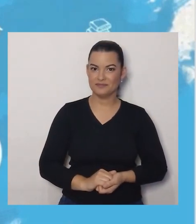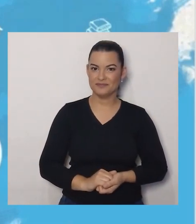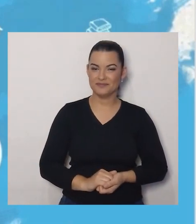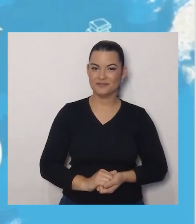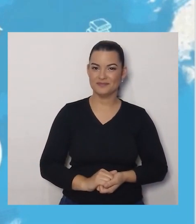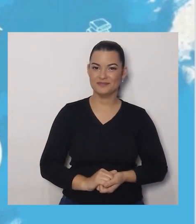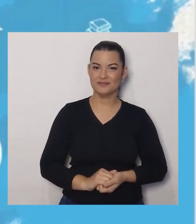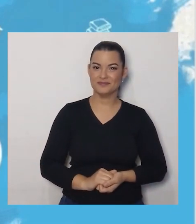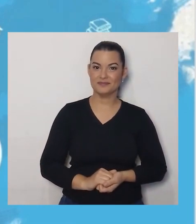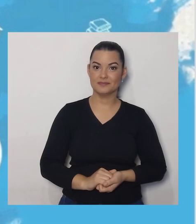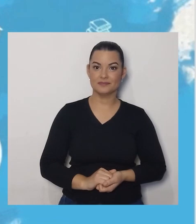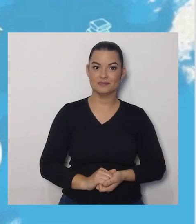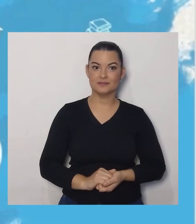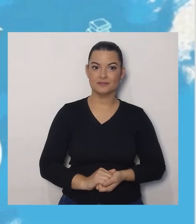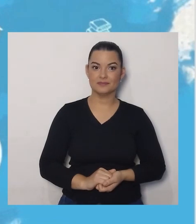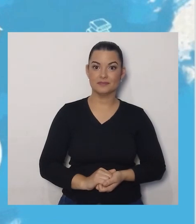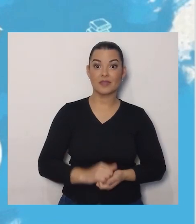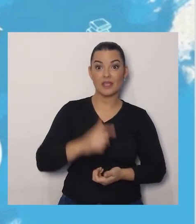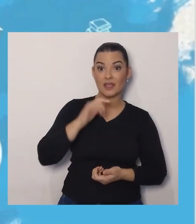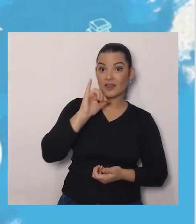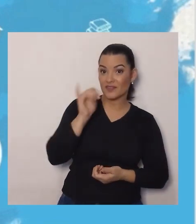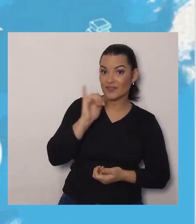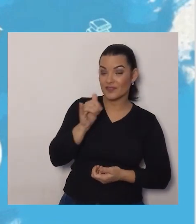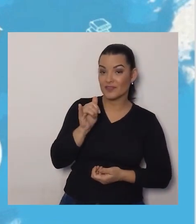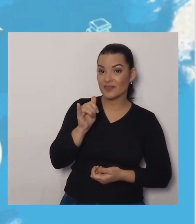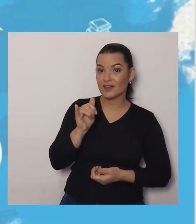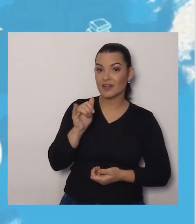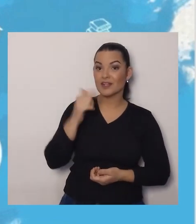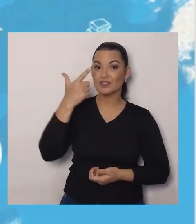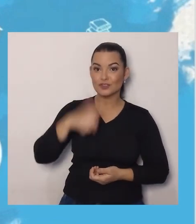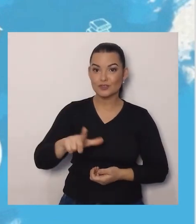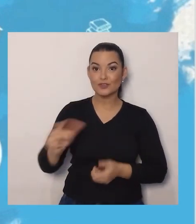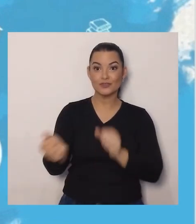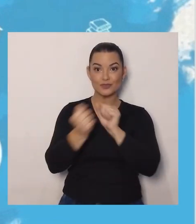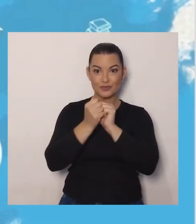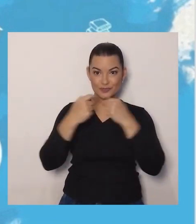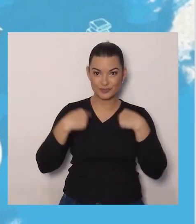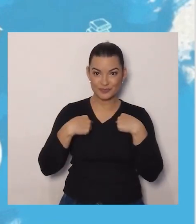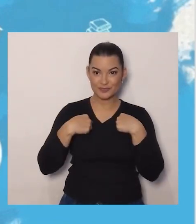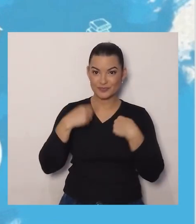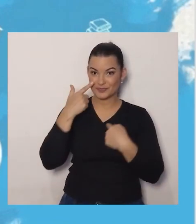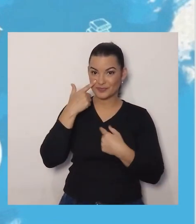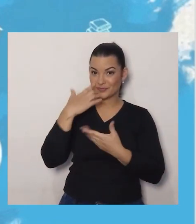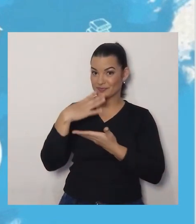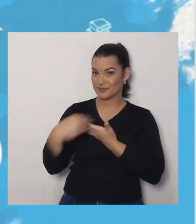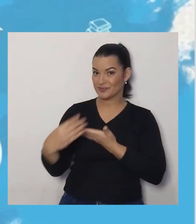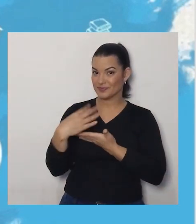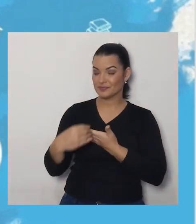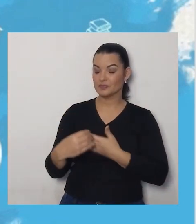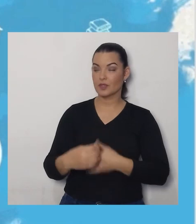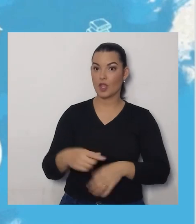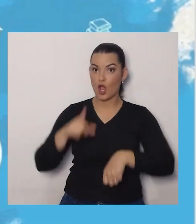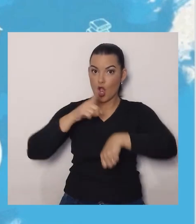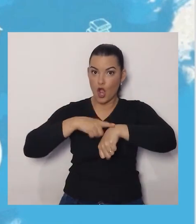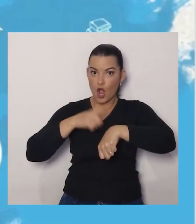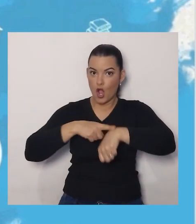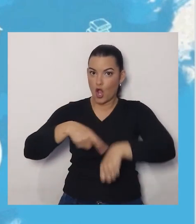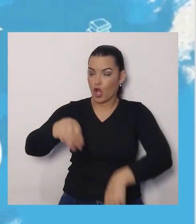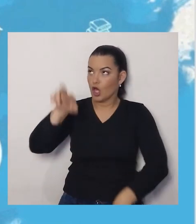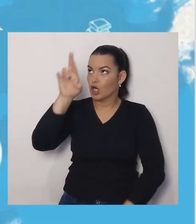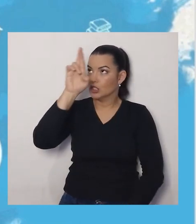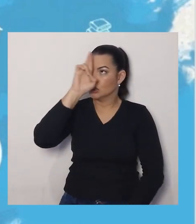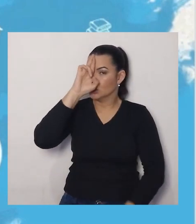Fale essa parlenda, Juntamente comigo. Vamos lá? Era meia-noite,